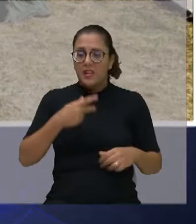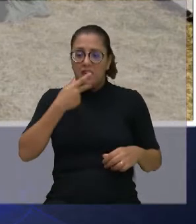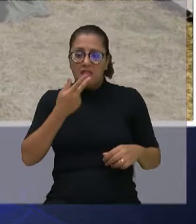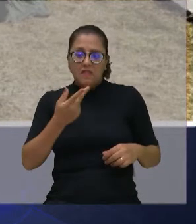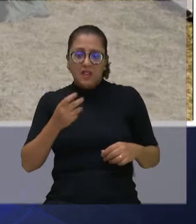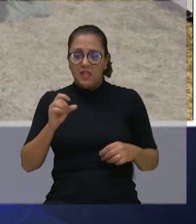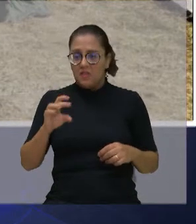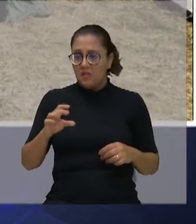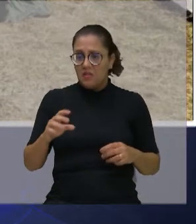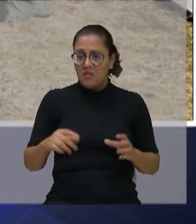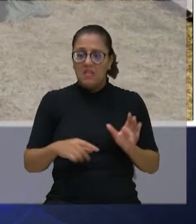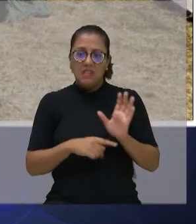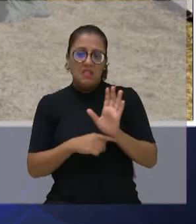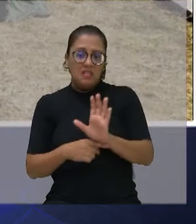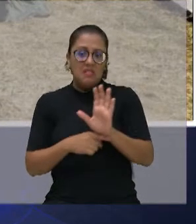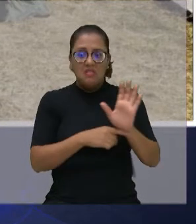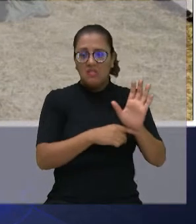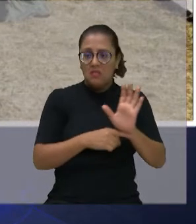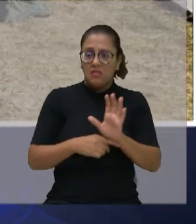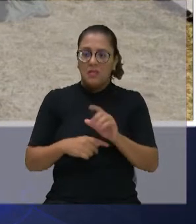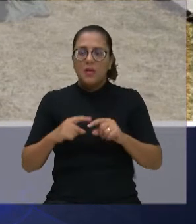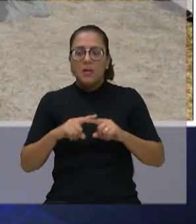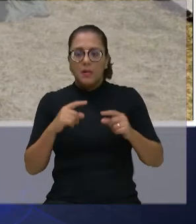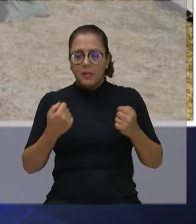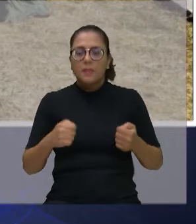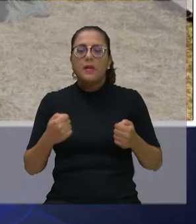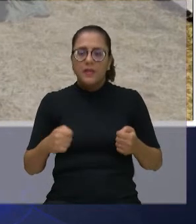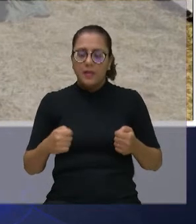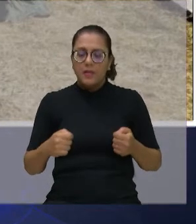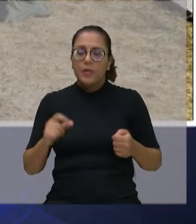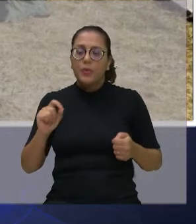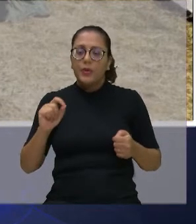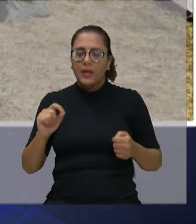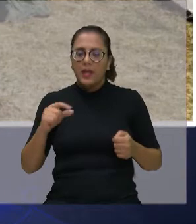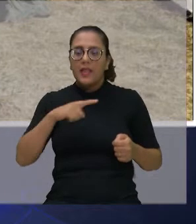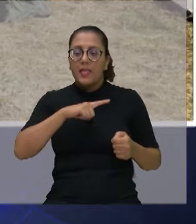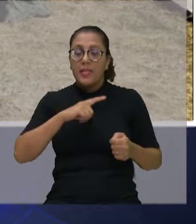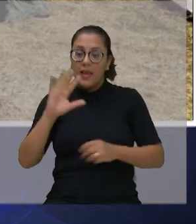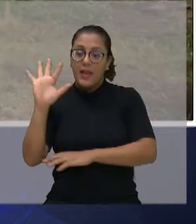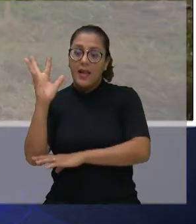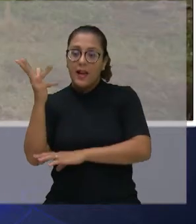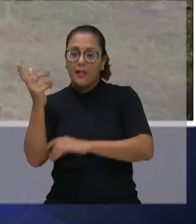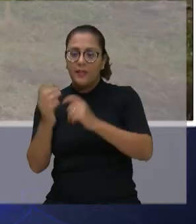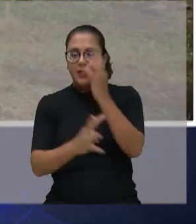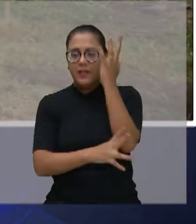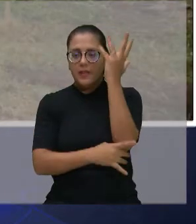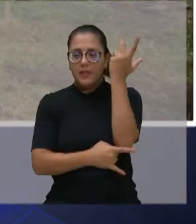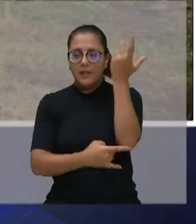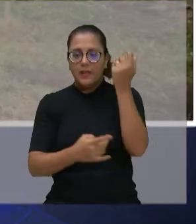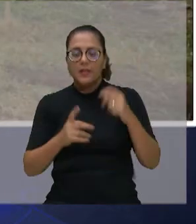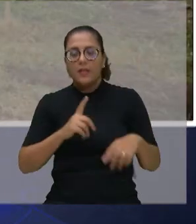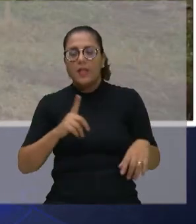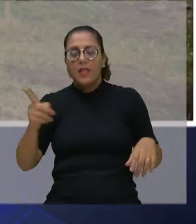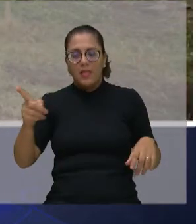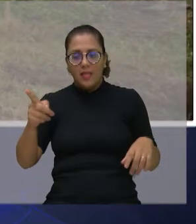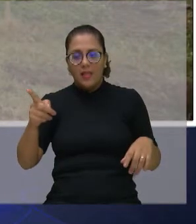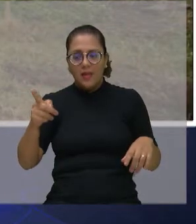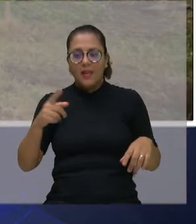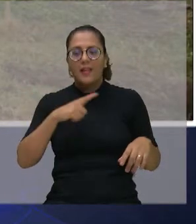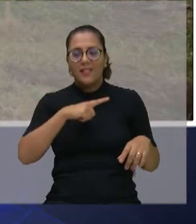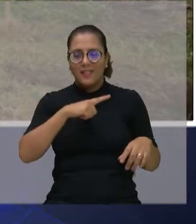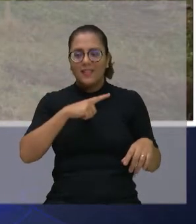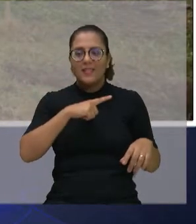foguete para lá, se a gente esquecer do básico, que é o plantio de árvores. Então, o Cambuí foi privilegiado com